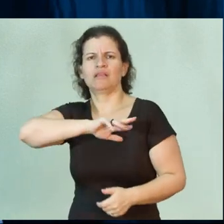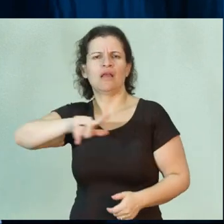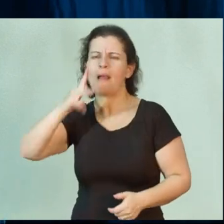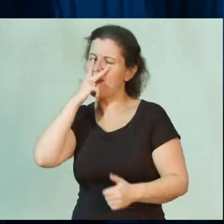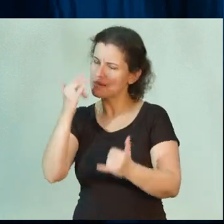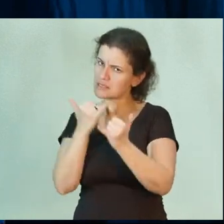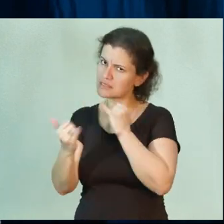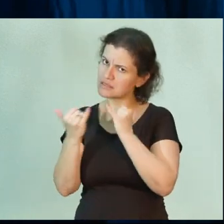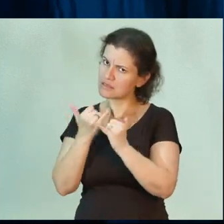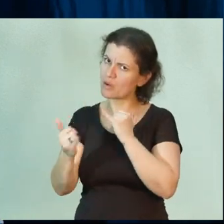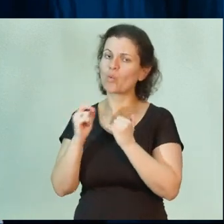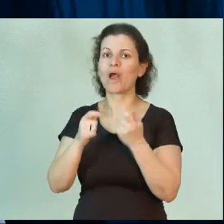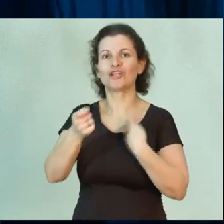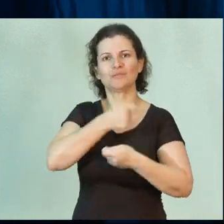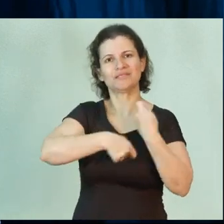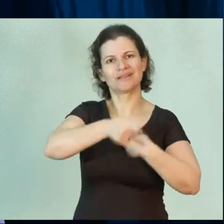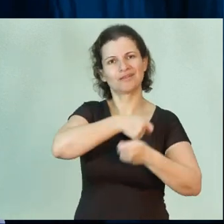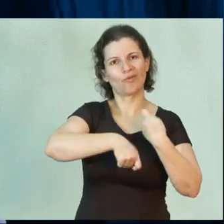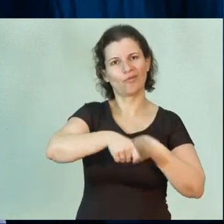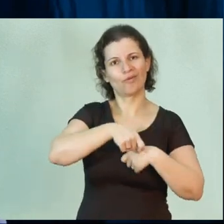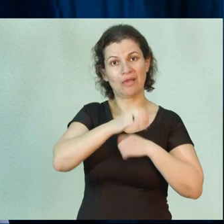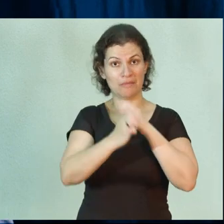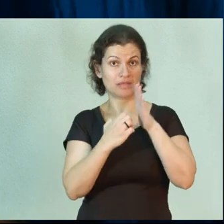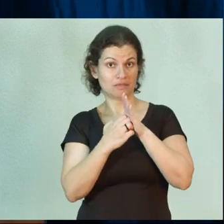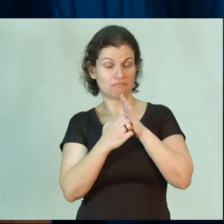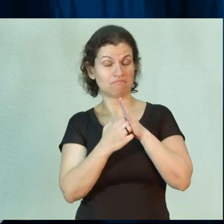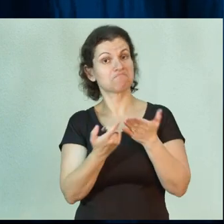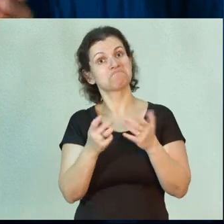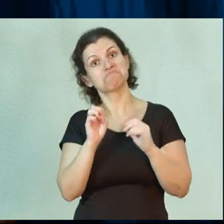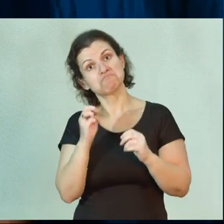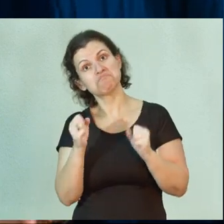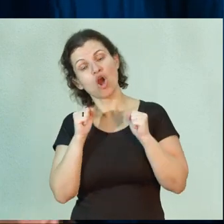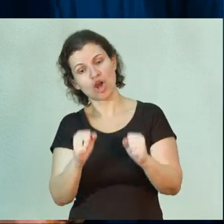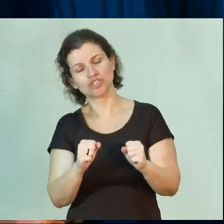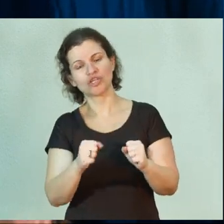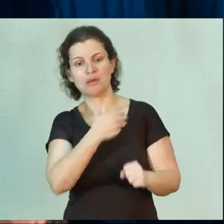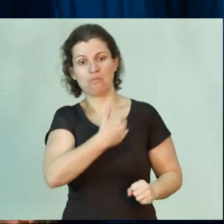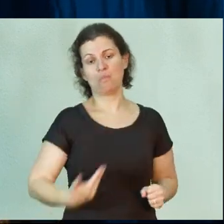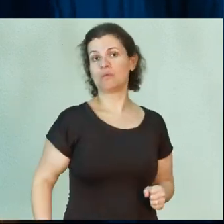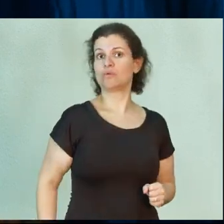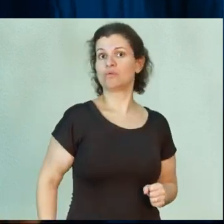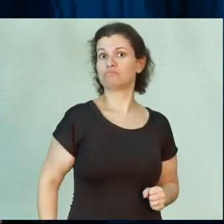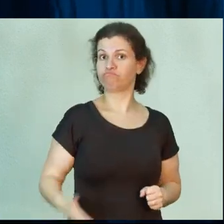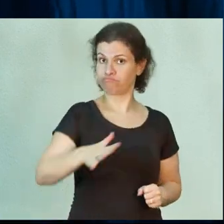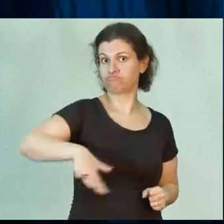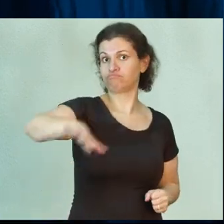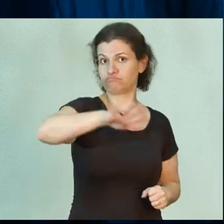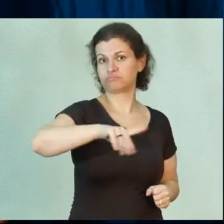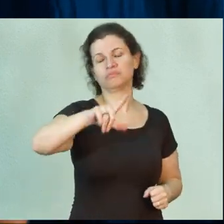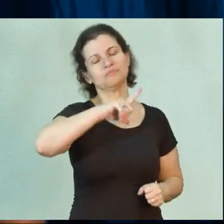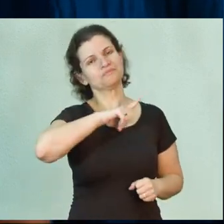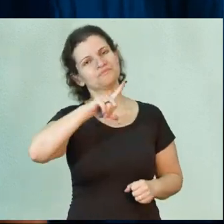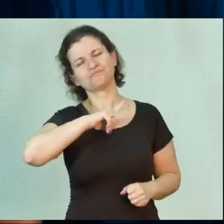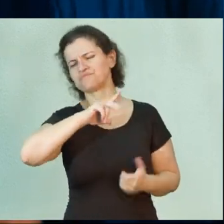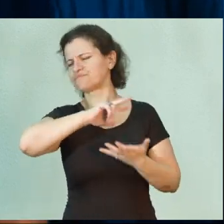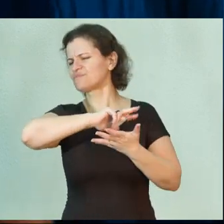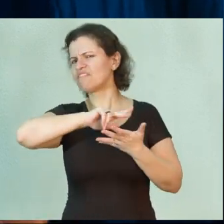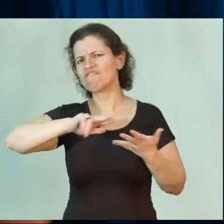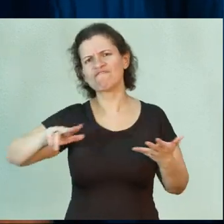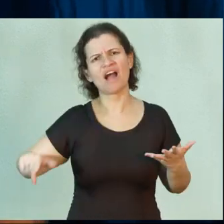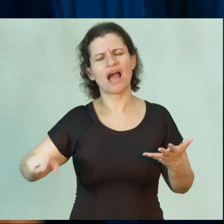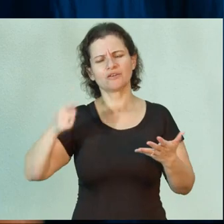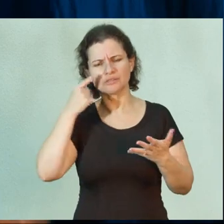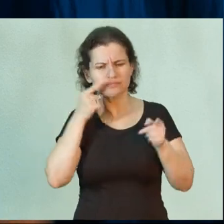semelhantes àqueles do administrador de empresas. Ele pode ir para o setor público, e daí tem nos vários